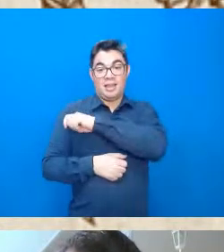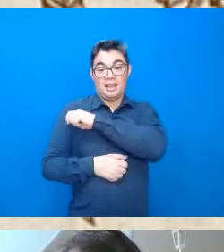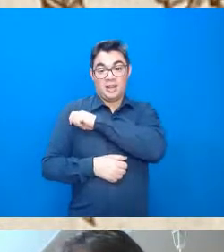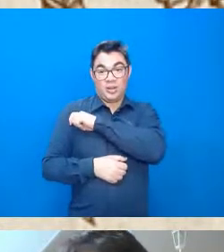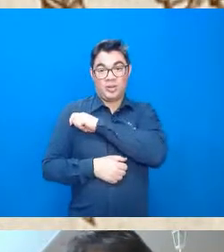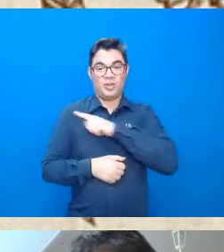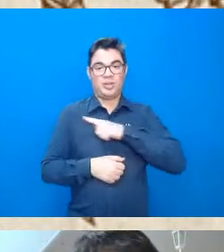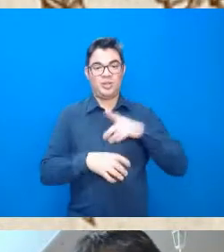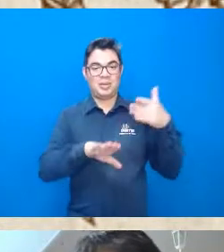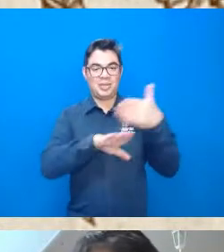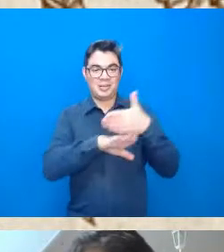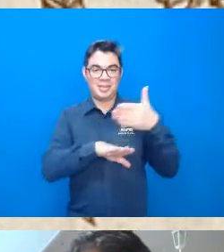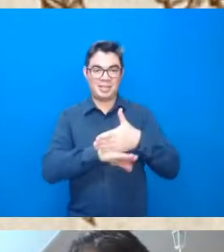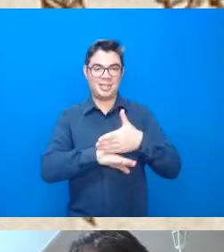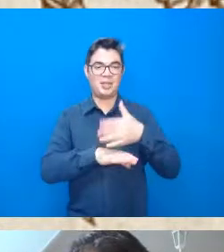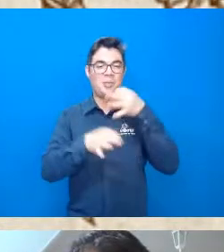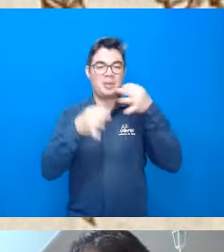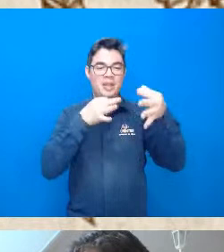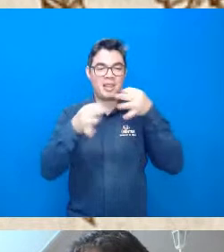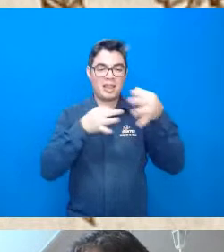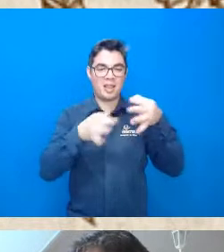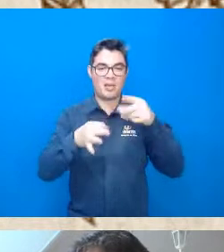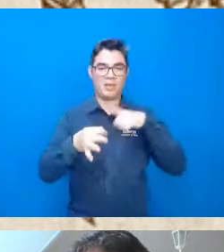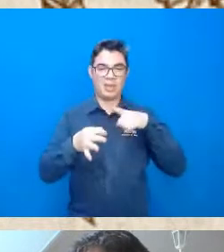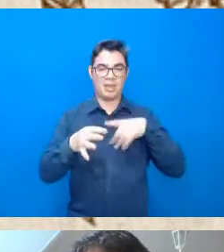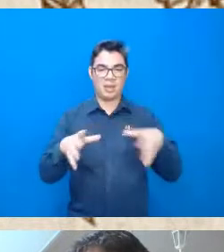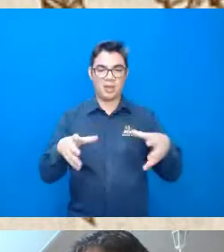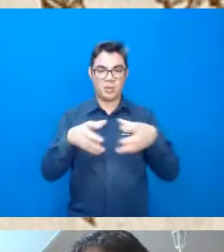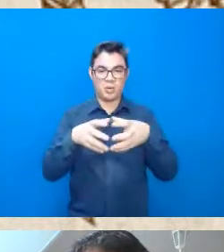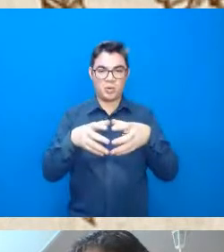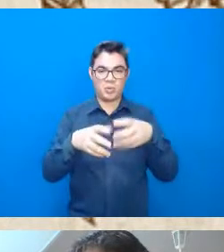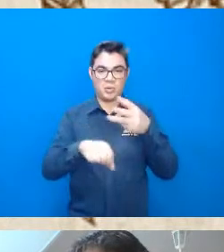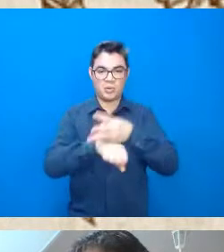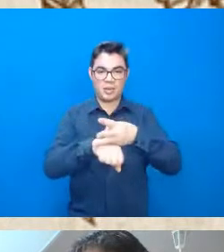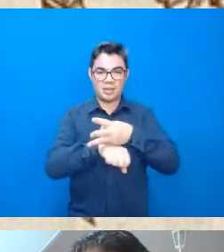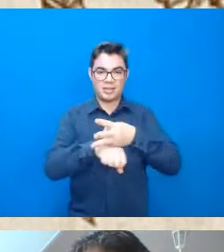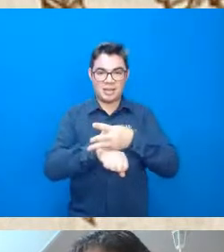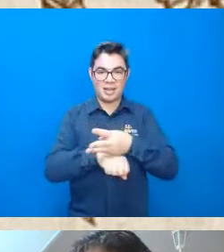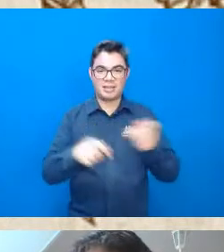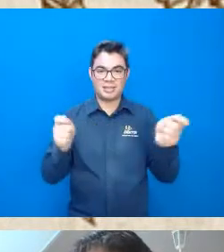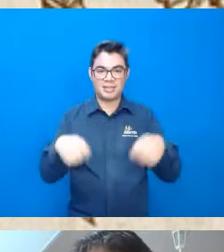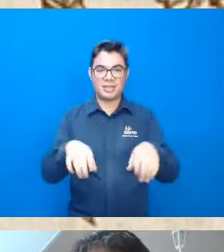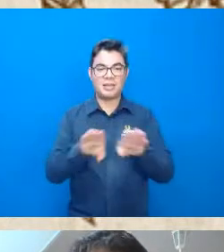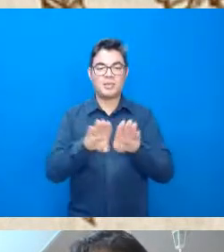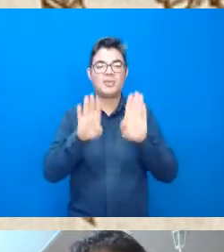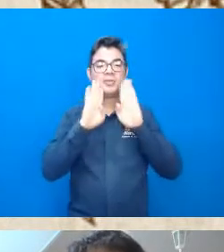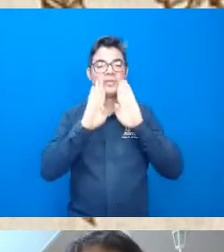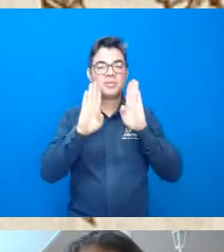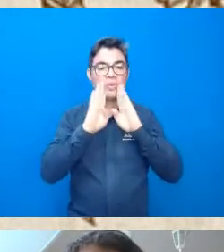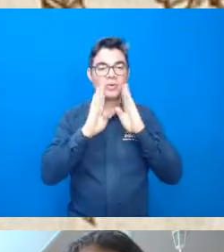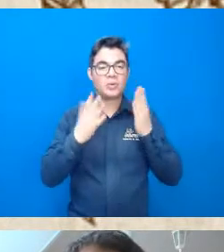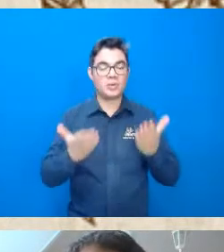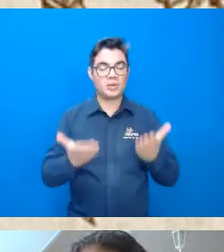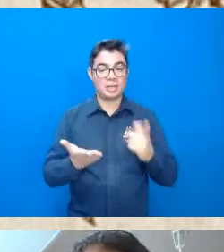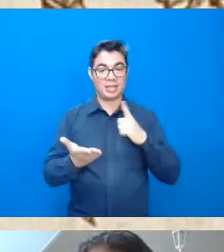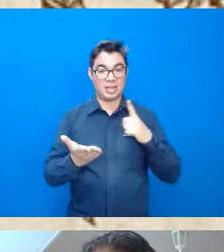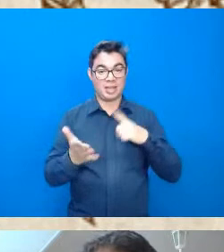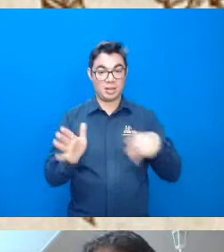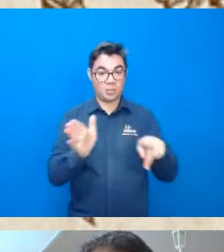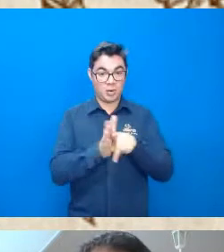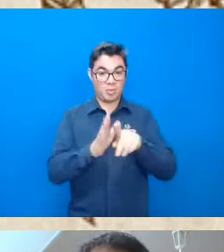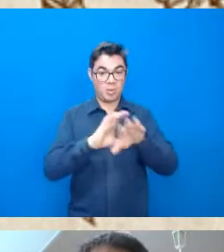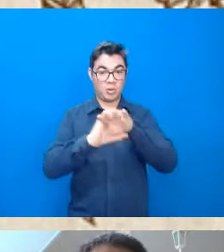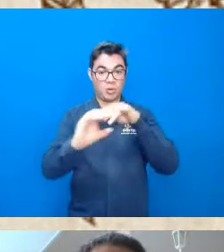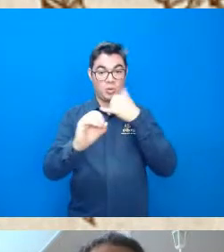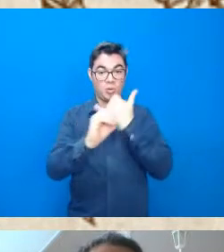muitos aqui também no grupo do whatsapp muitos no facebook muitos aí no próprio youtube